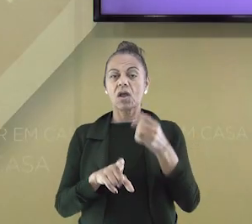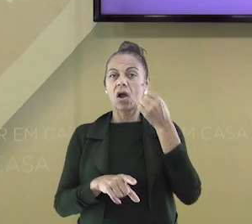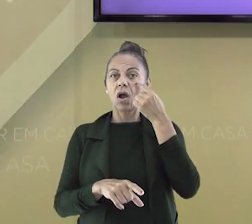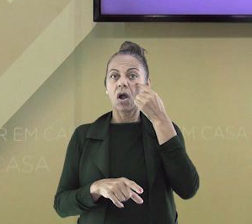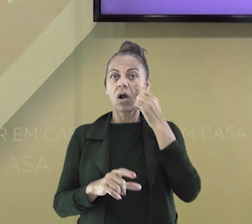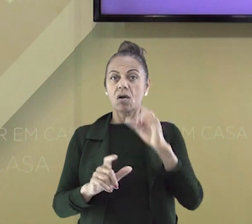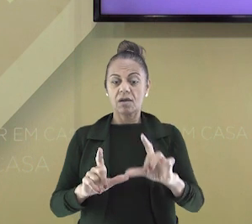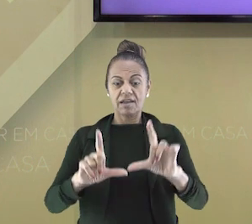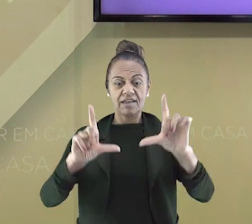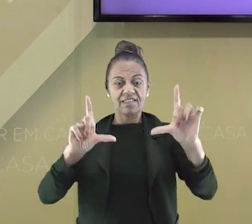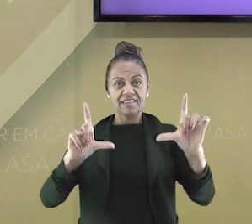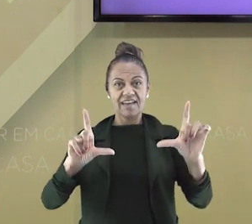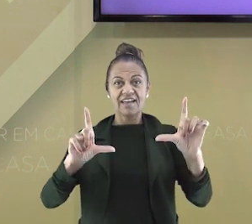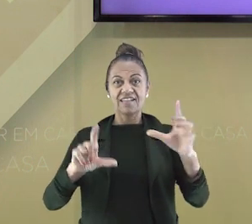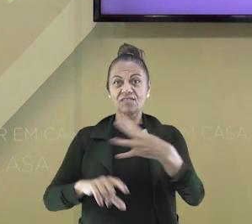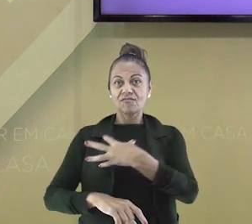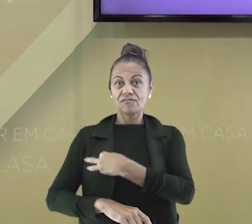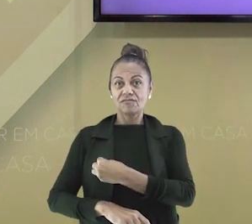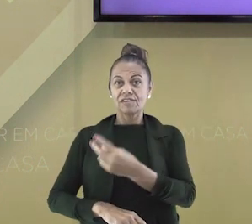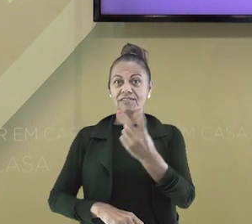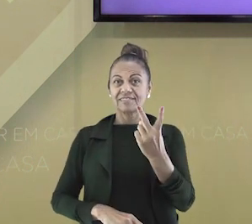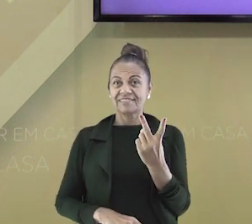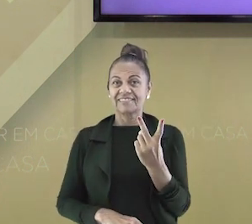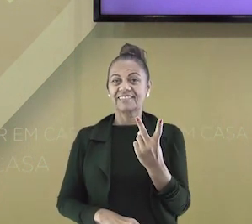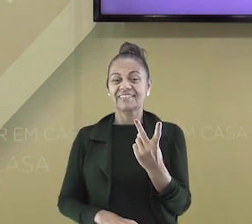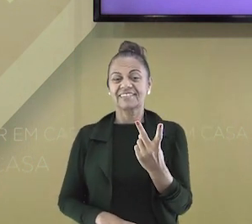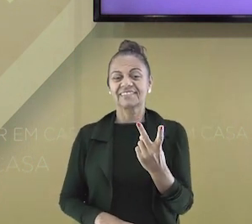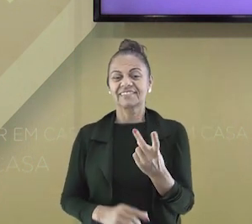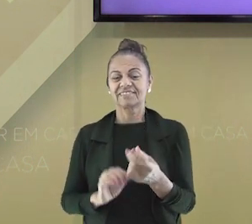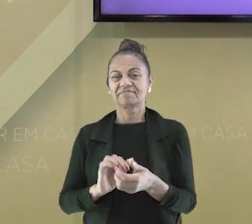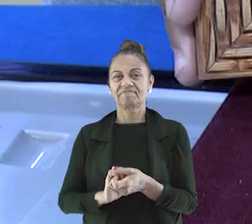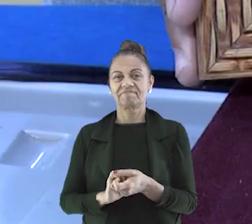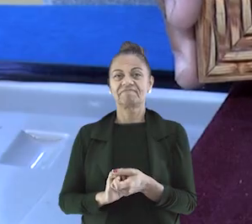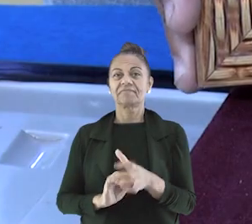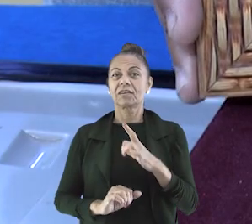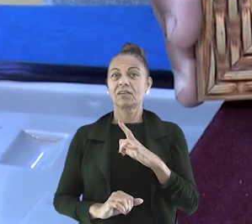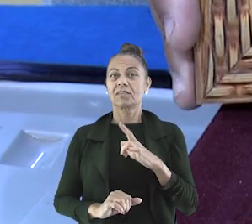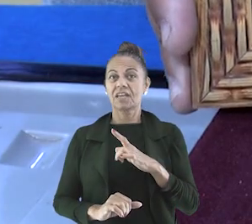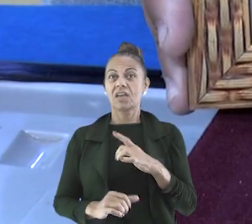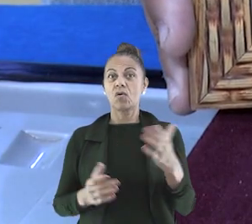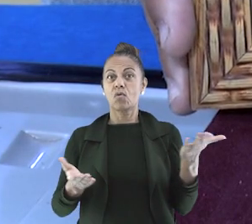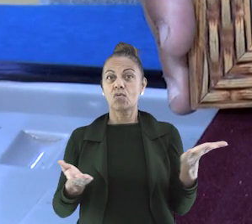Também, olha só, eu trouxe esse porta-retrato dos meus filhos.